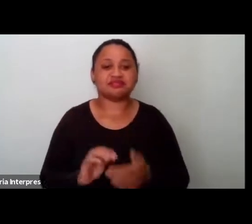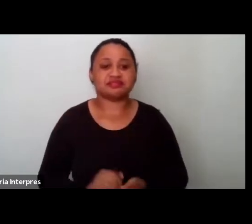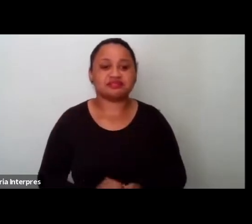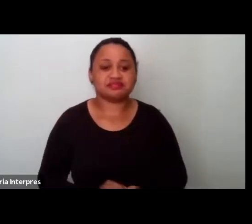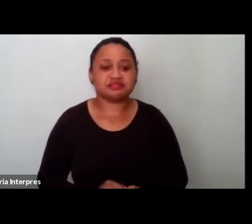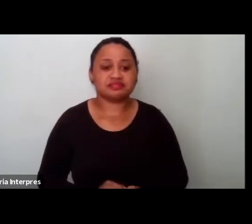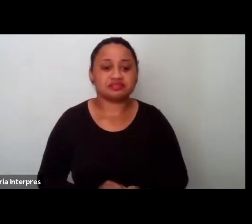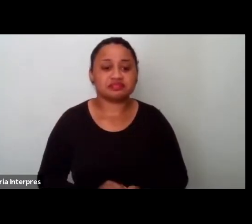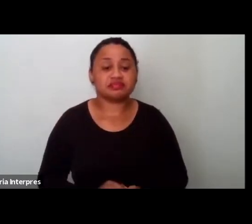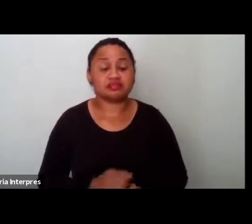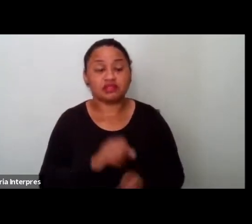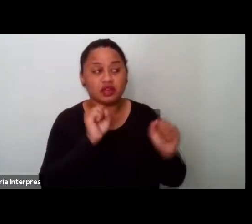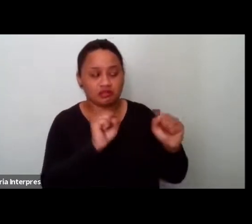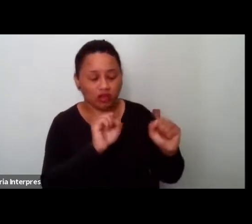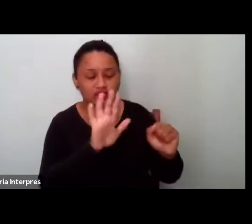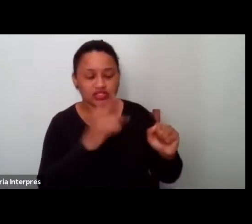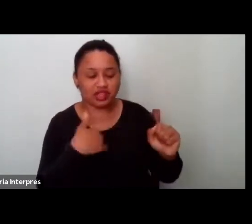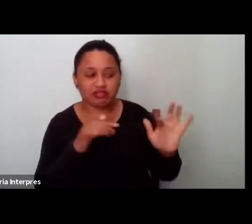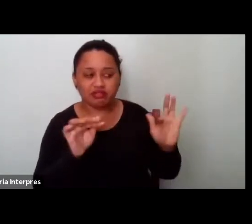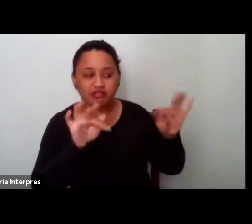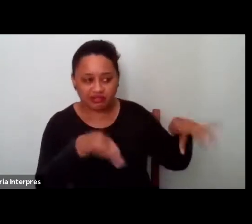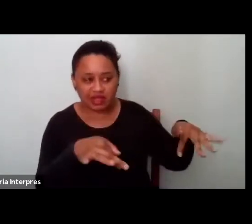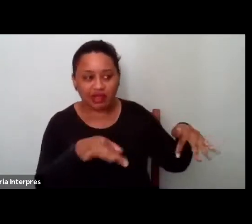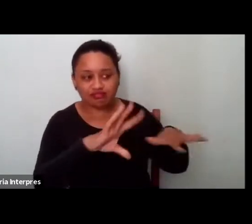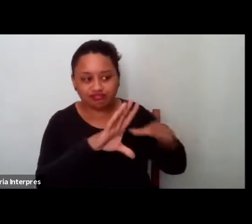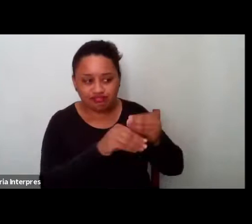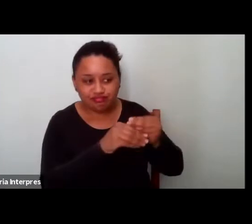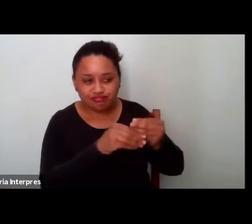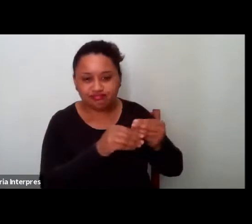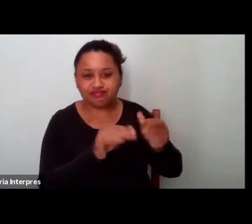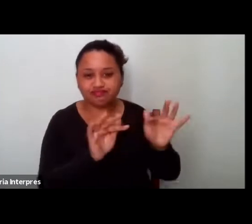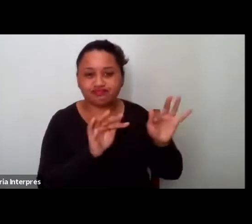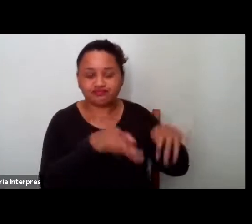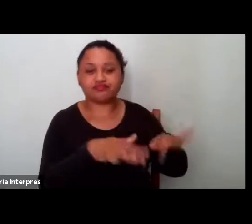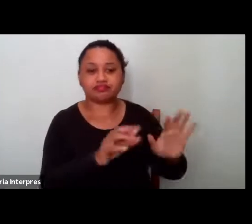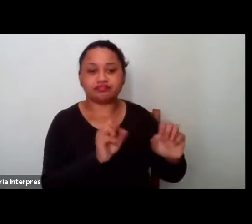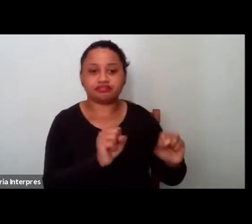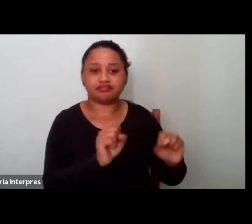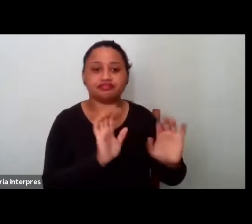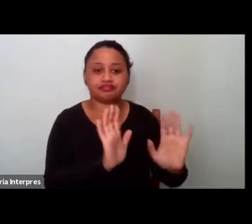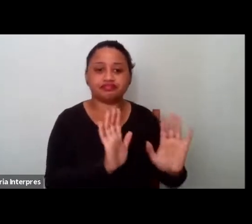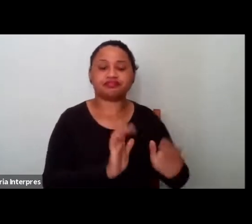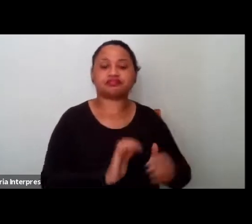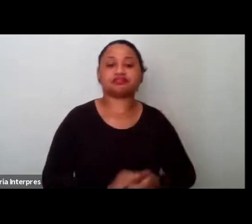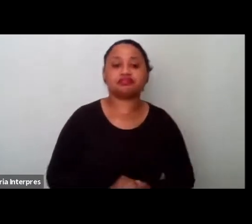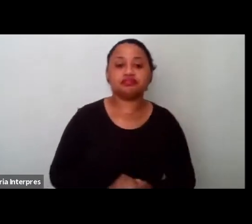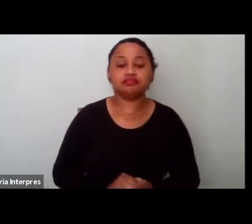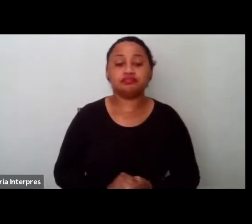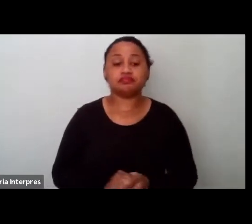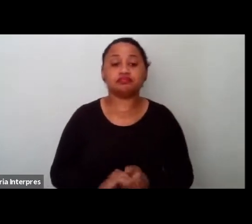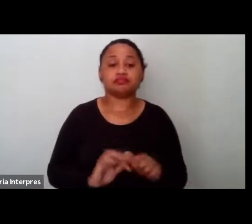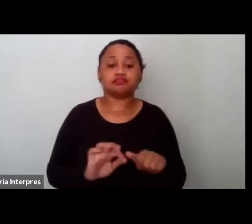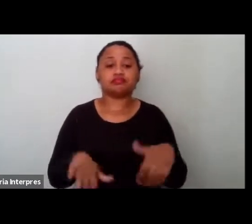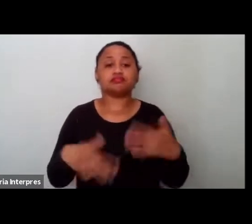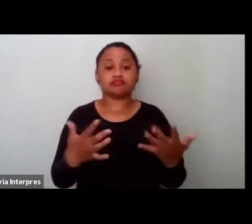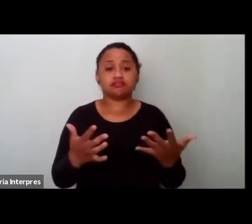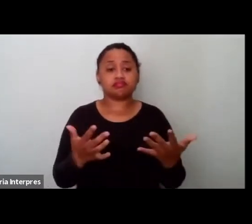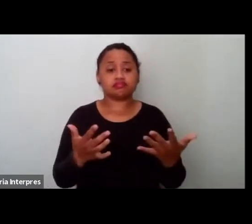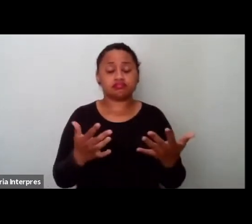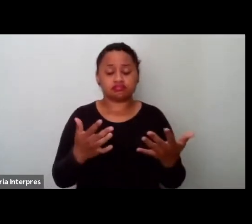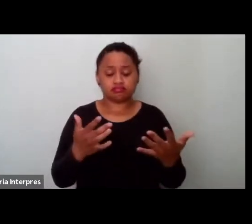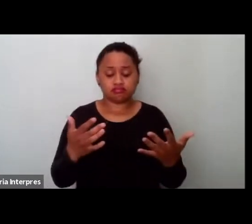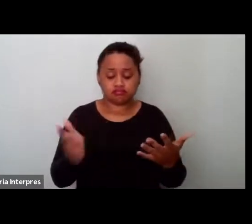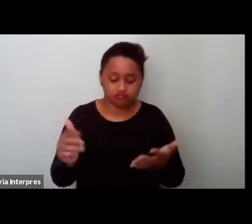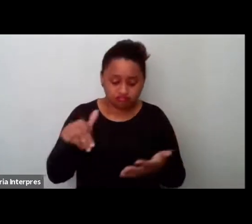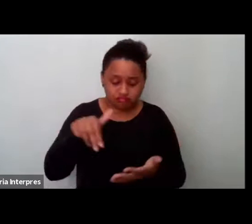Pode, acho que pode finalizando, se você... Tá. Então, a ideia aqui